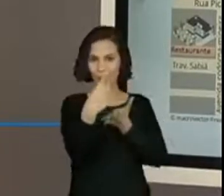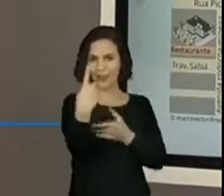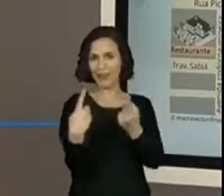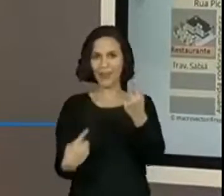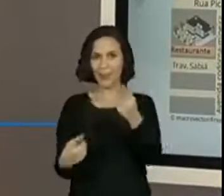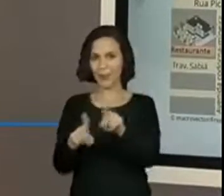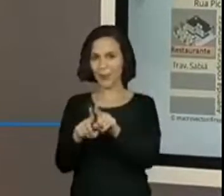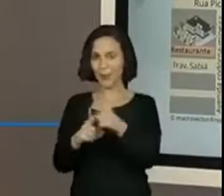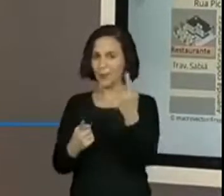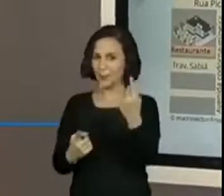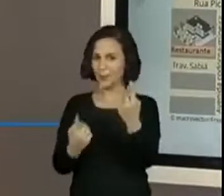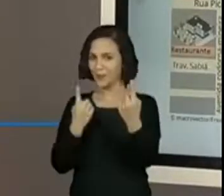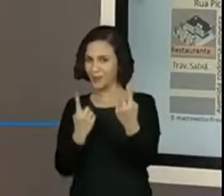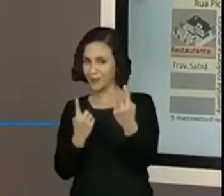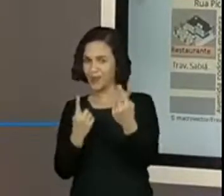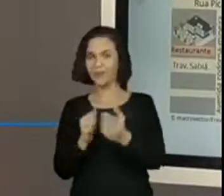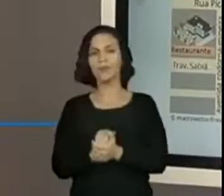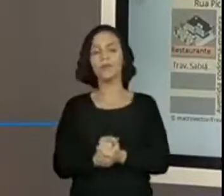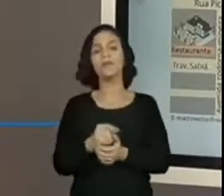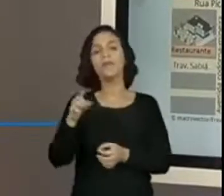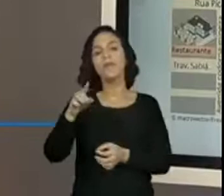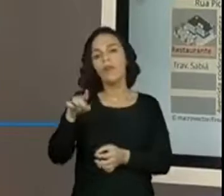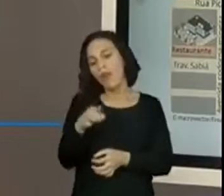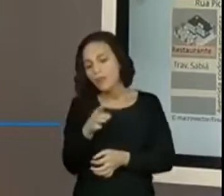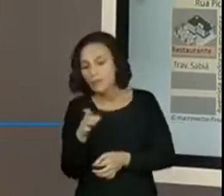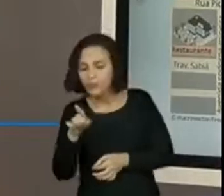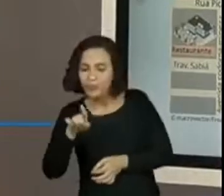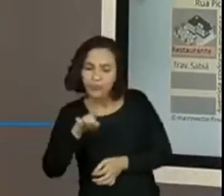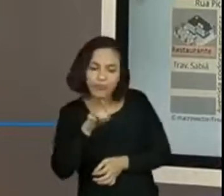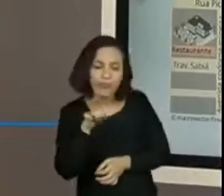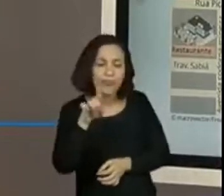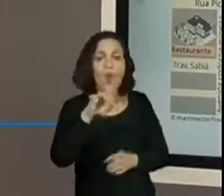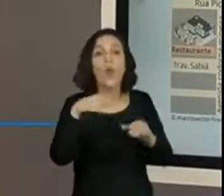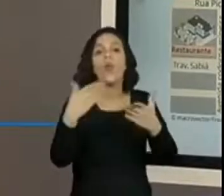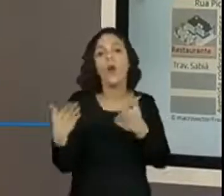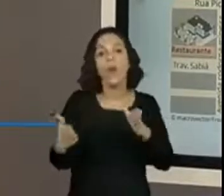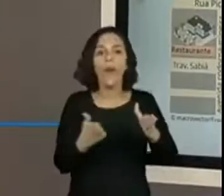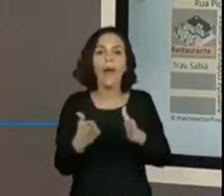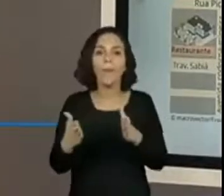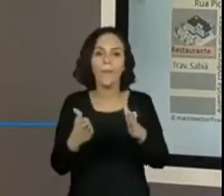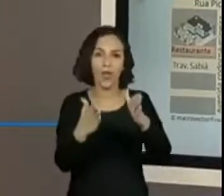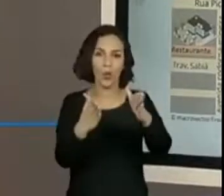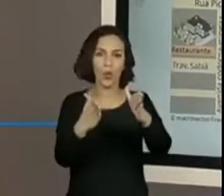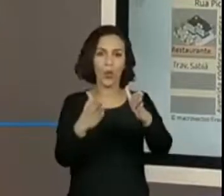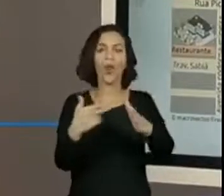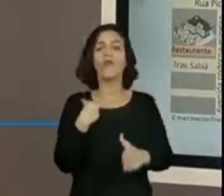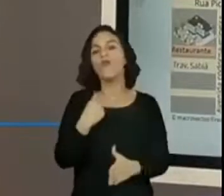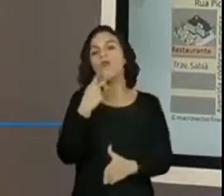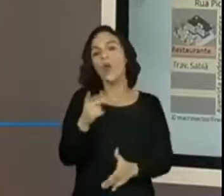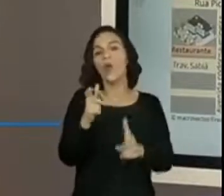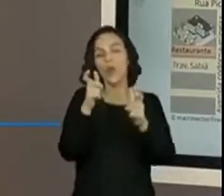E vocês vão seguir aí o caminho que a Carol tem que fazer para os lugares que eu vou dizer. E vão colocar as